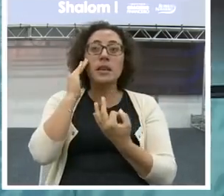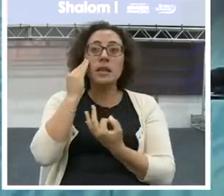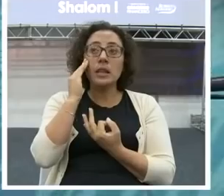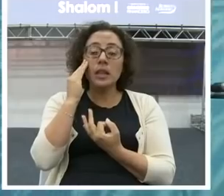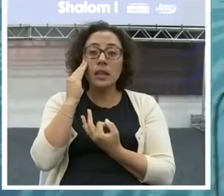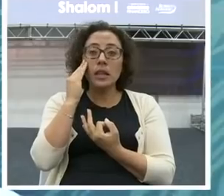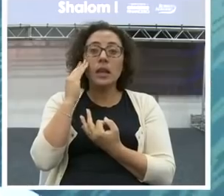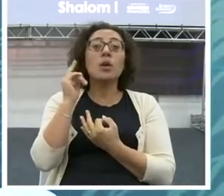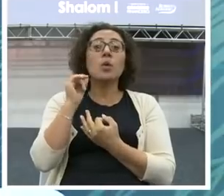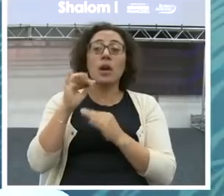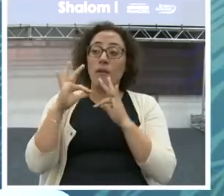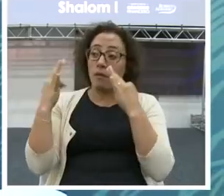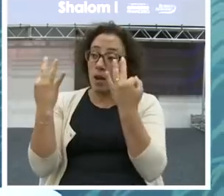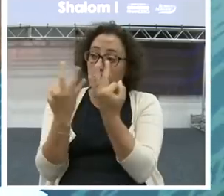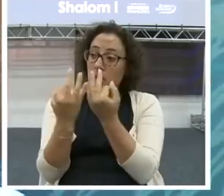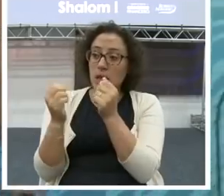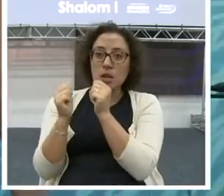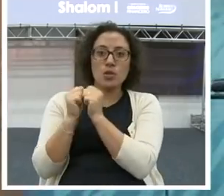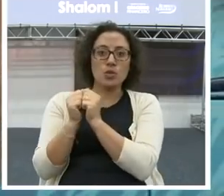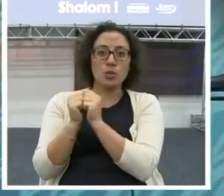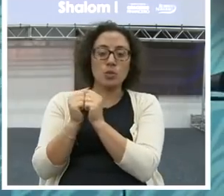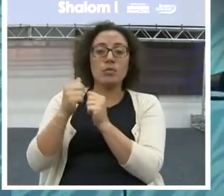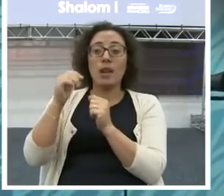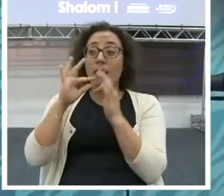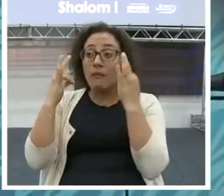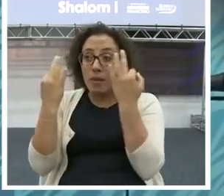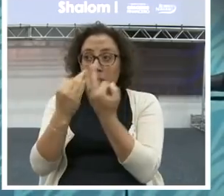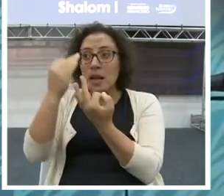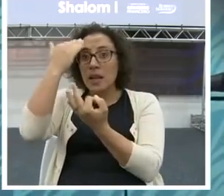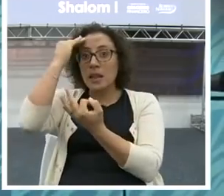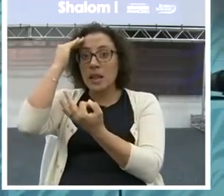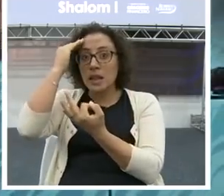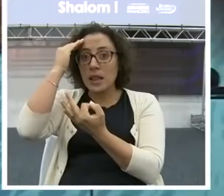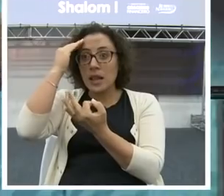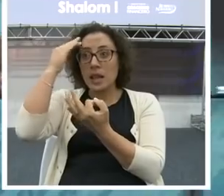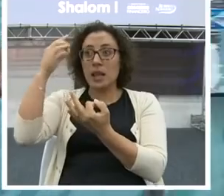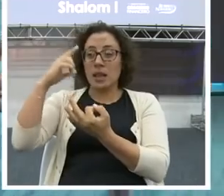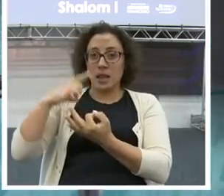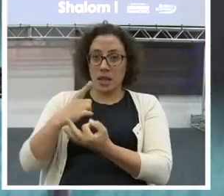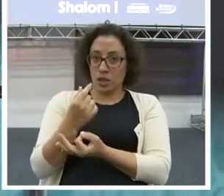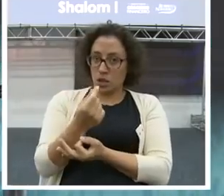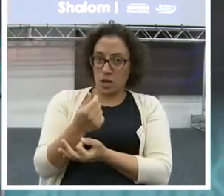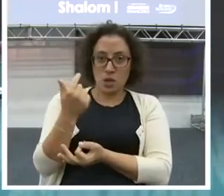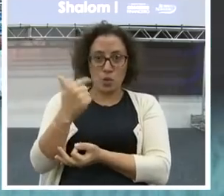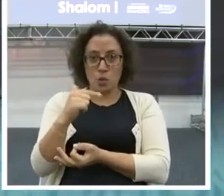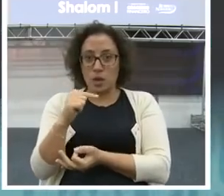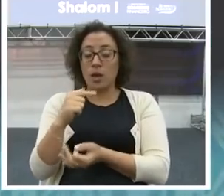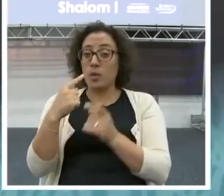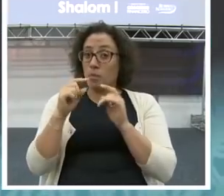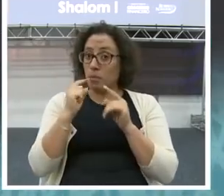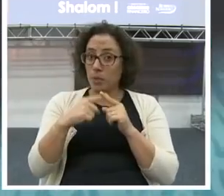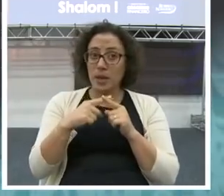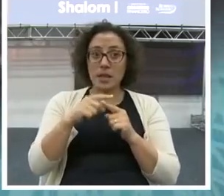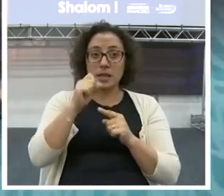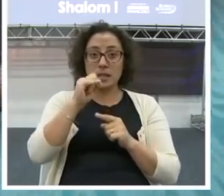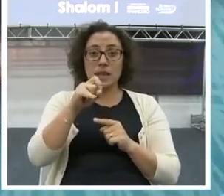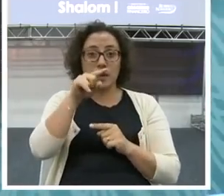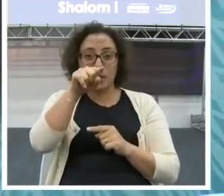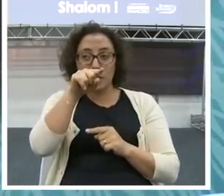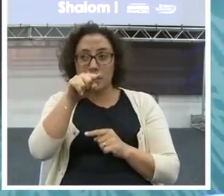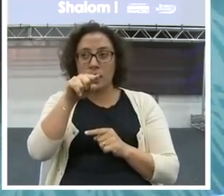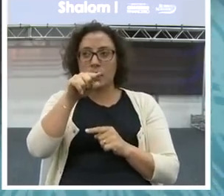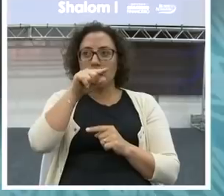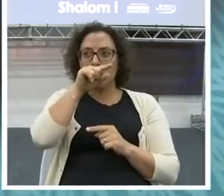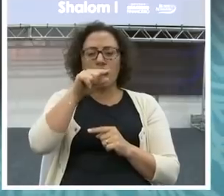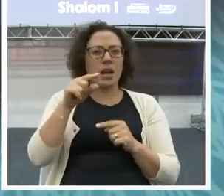consciência da sua situação financeira. Se você tem dificuldade financeira, você não pode